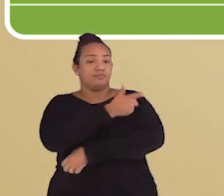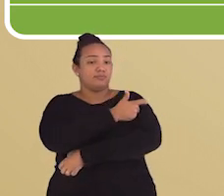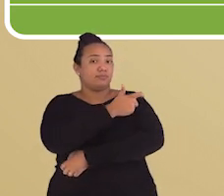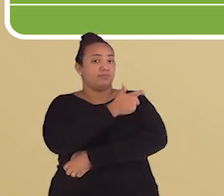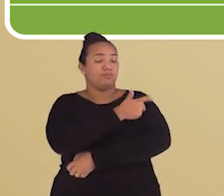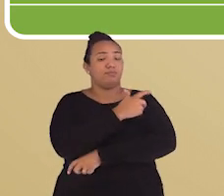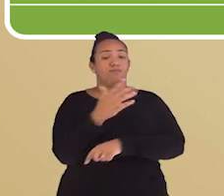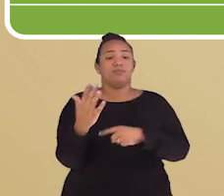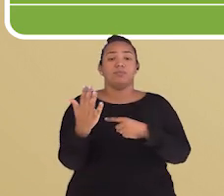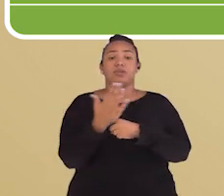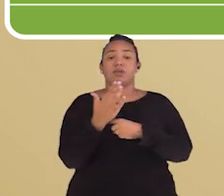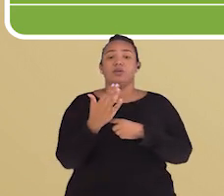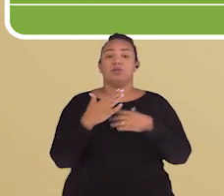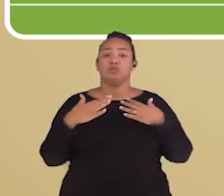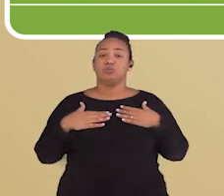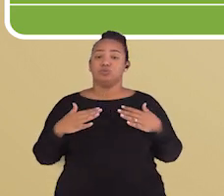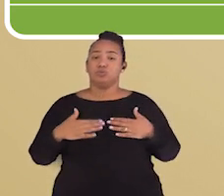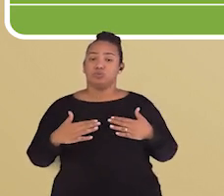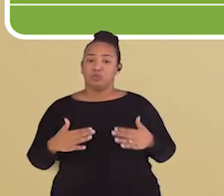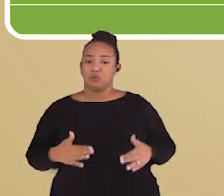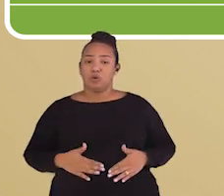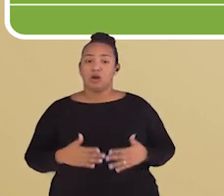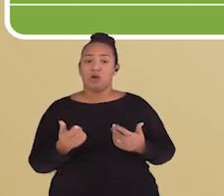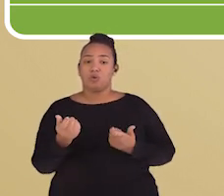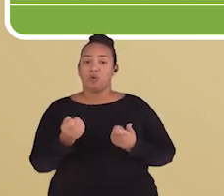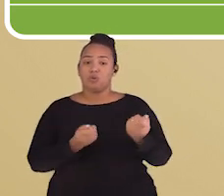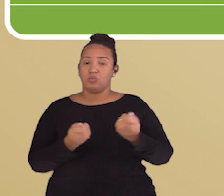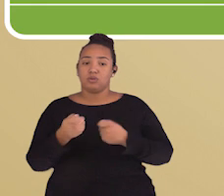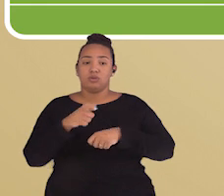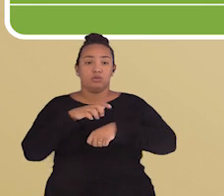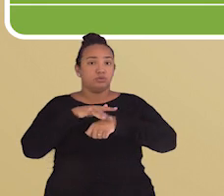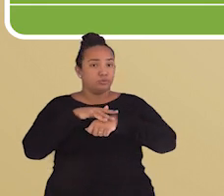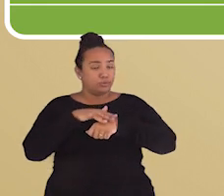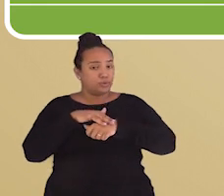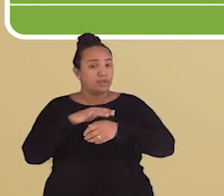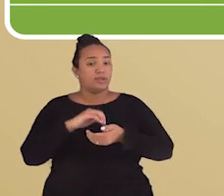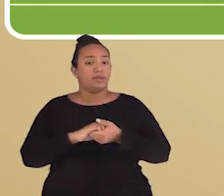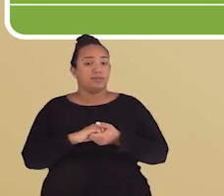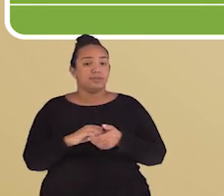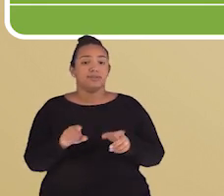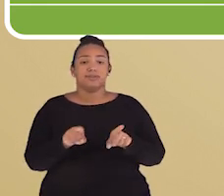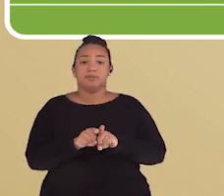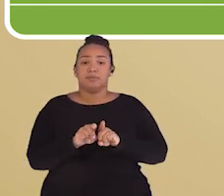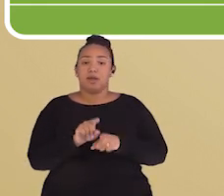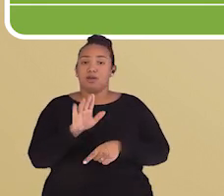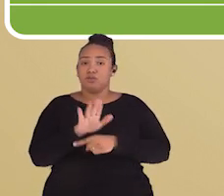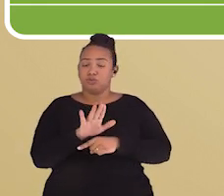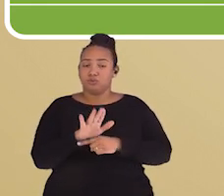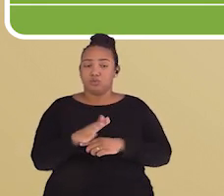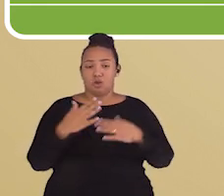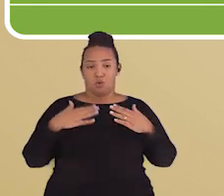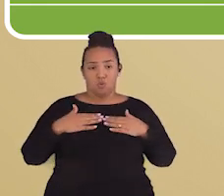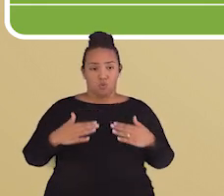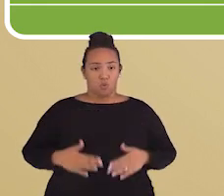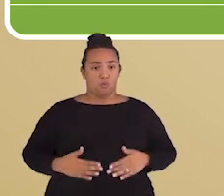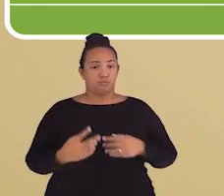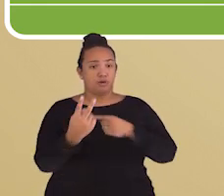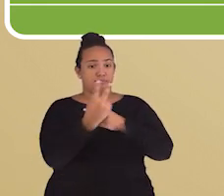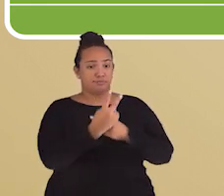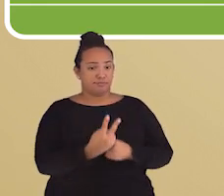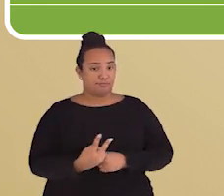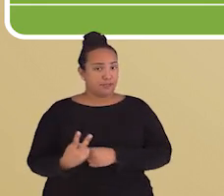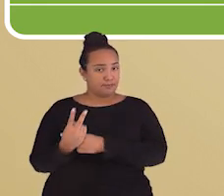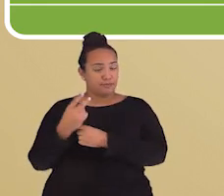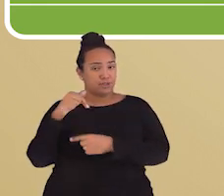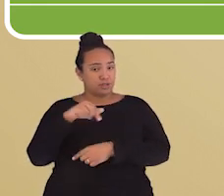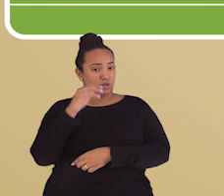vacinas, elas fortalecem o organismo no combate às doenças, estimulando a produção de anticorpos